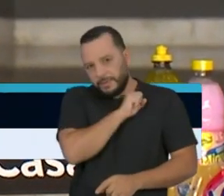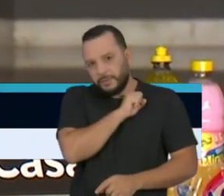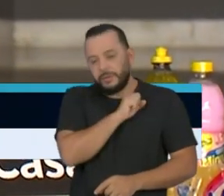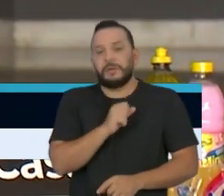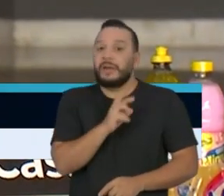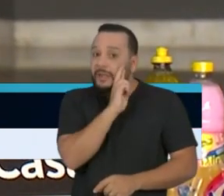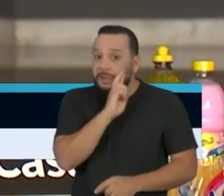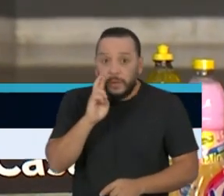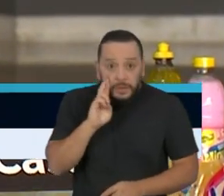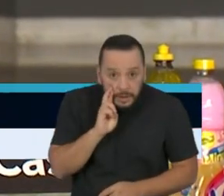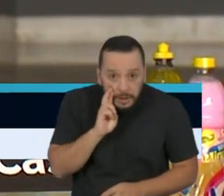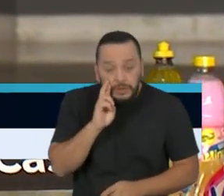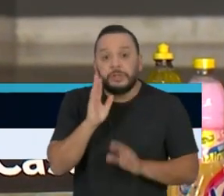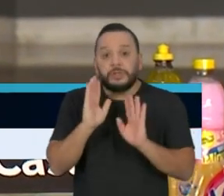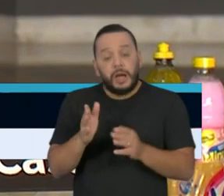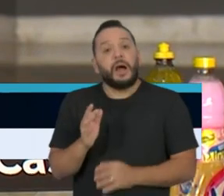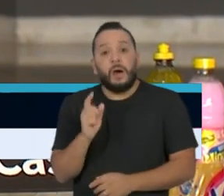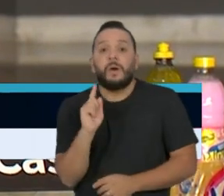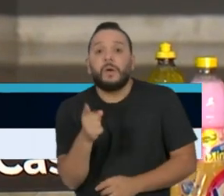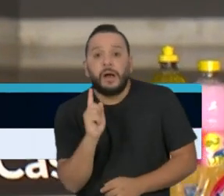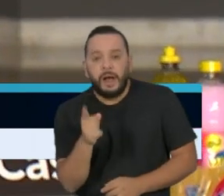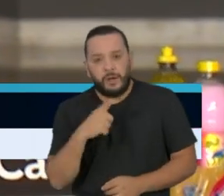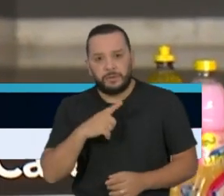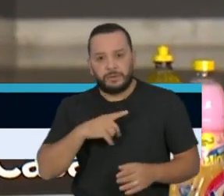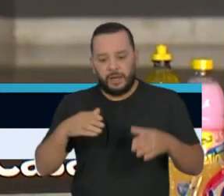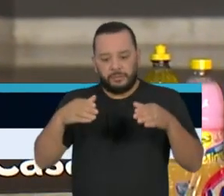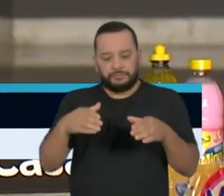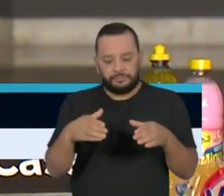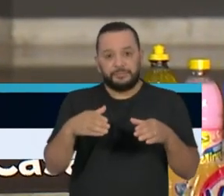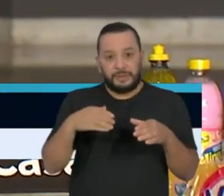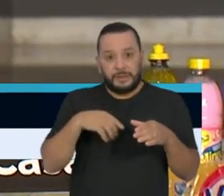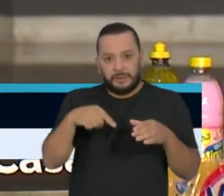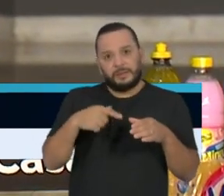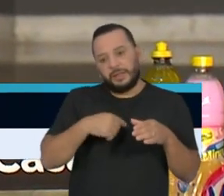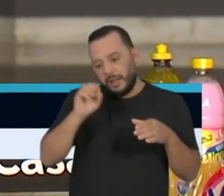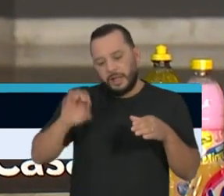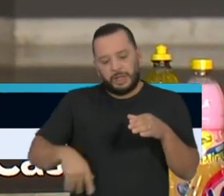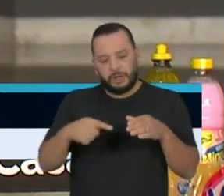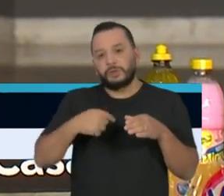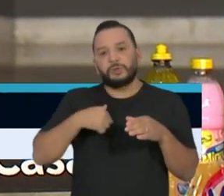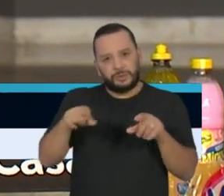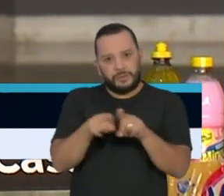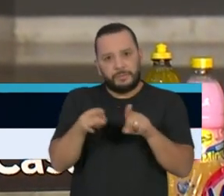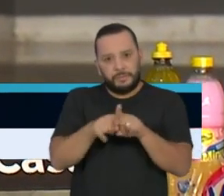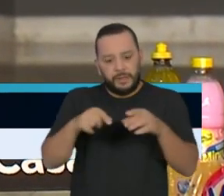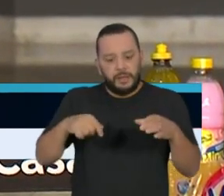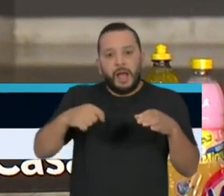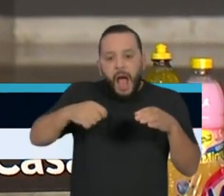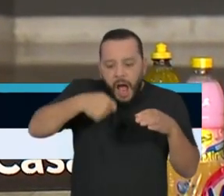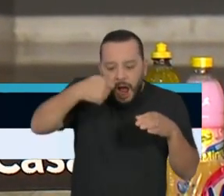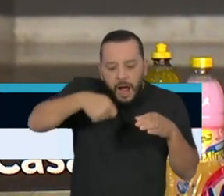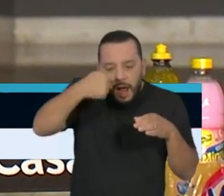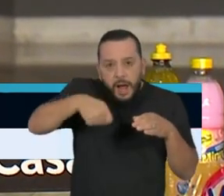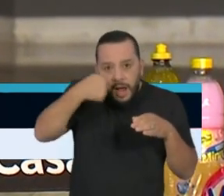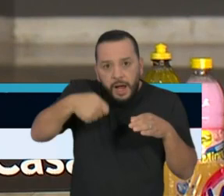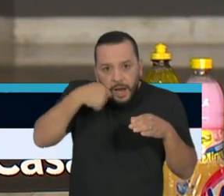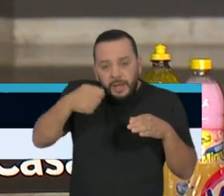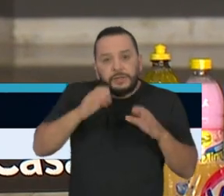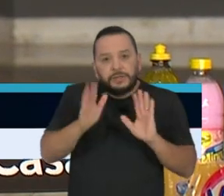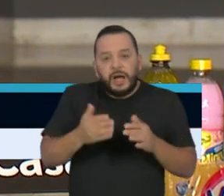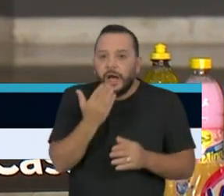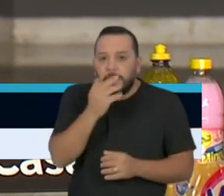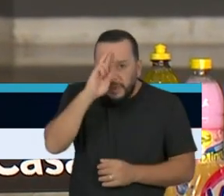Prato agora são servidas em embalagens e talheres descartáveis, também para jantar e finais de semana.